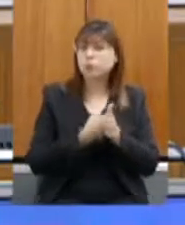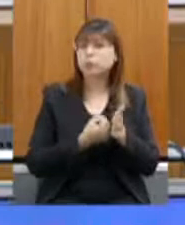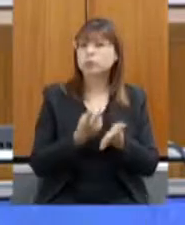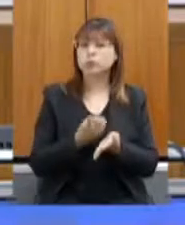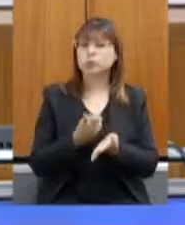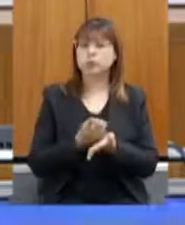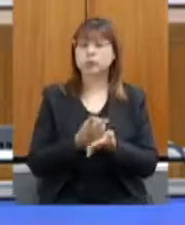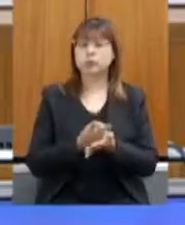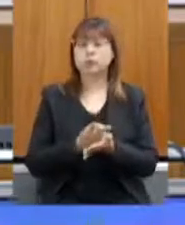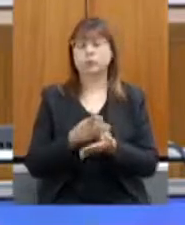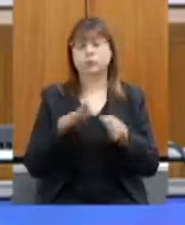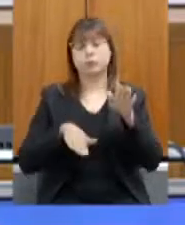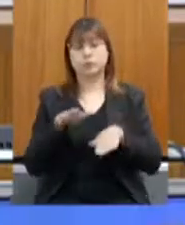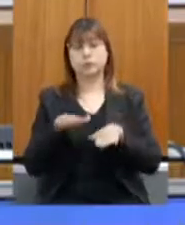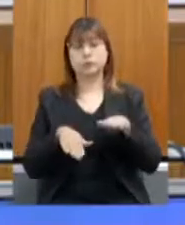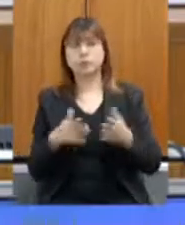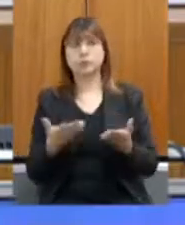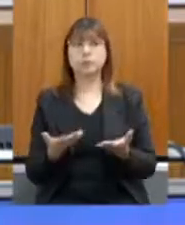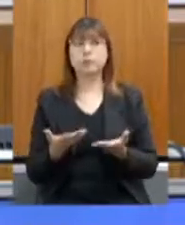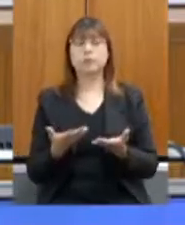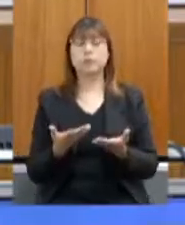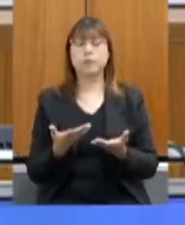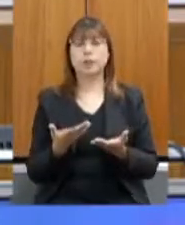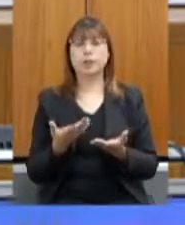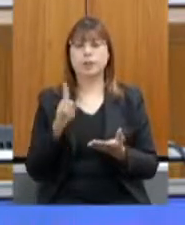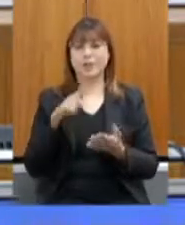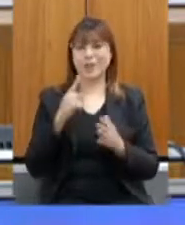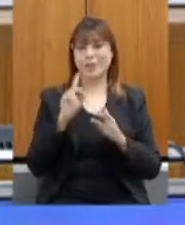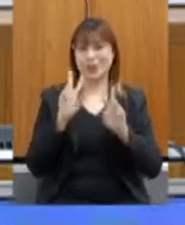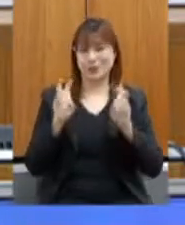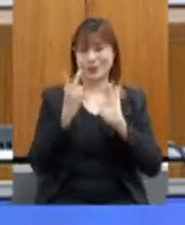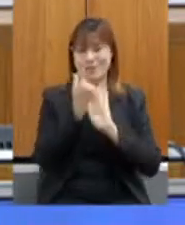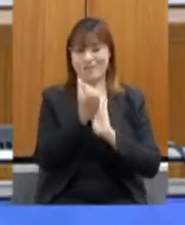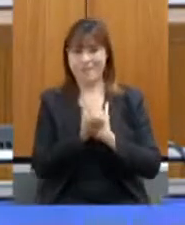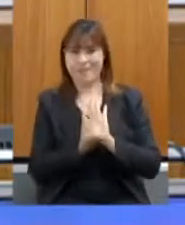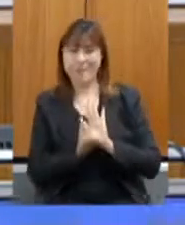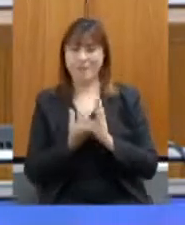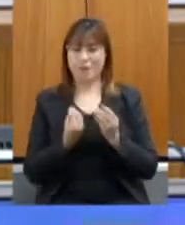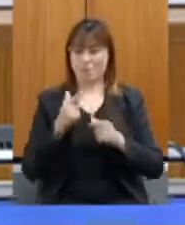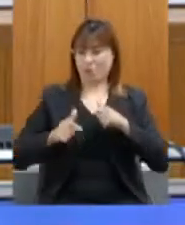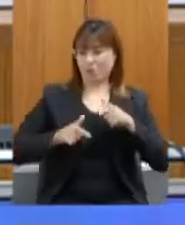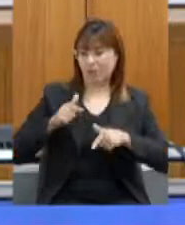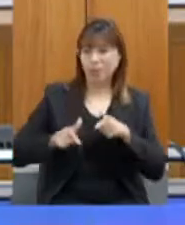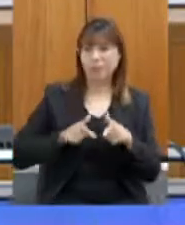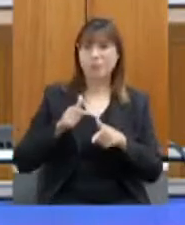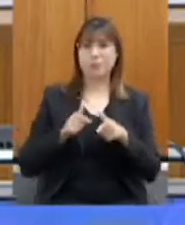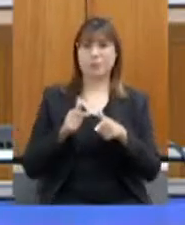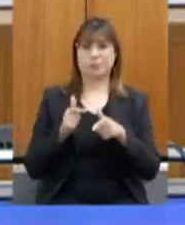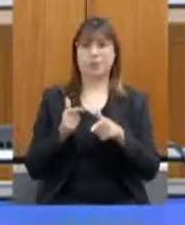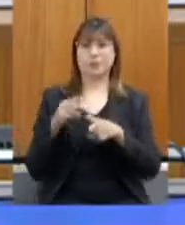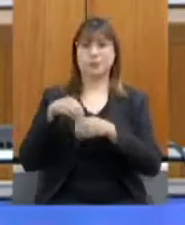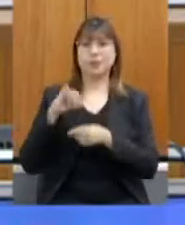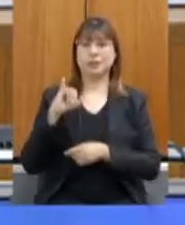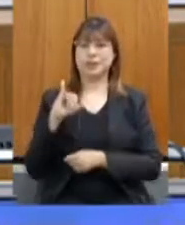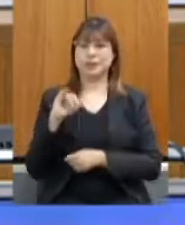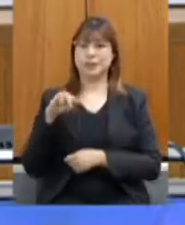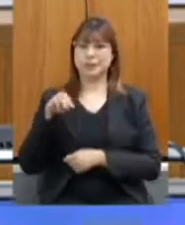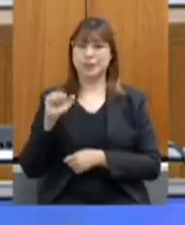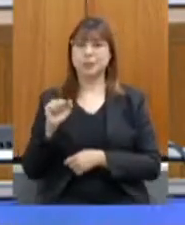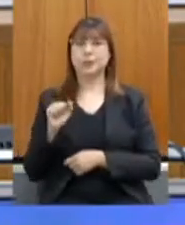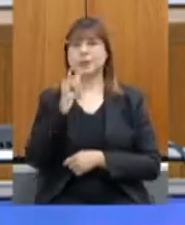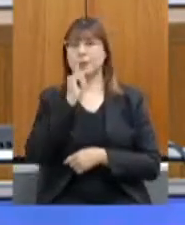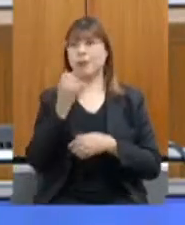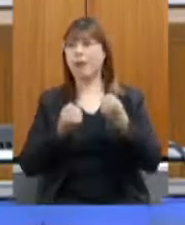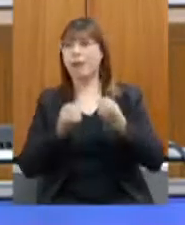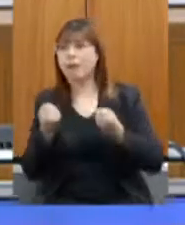vezes tem com questão de orçamento, com condição de trabalho para o IMA, veículos e tudo.